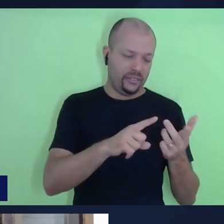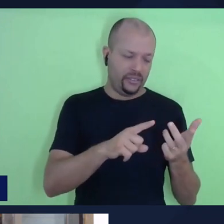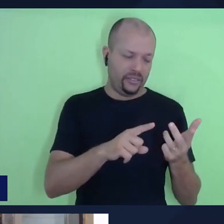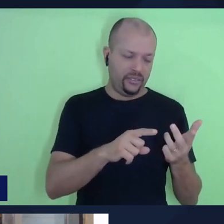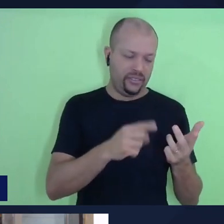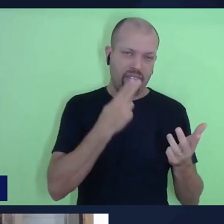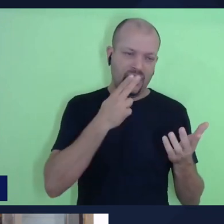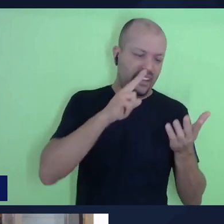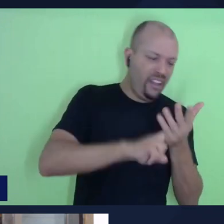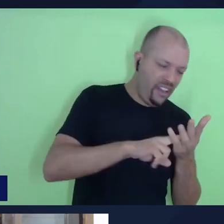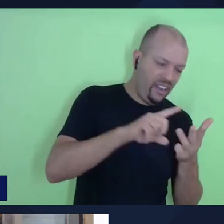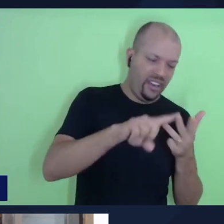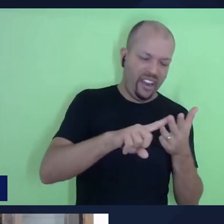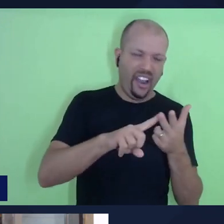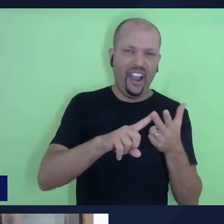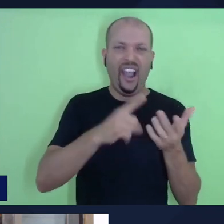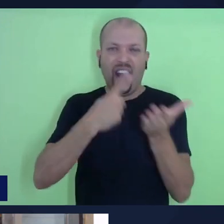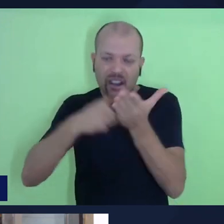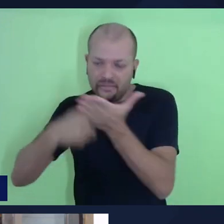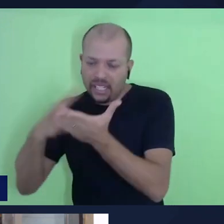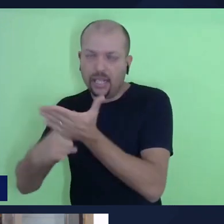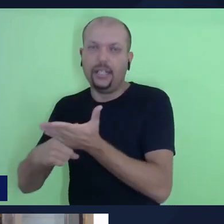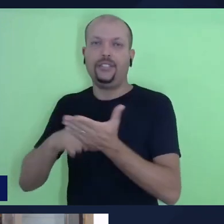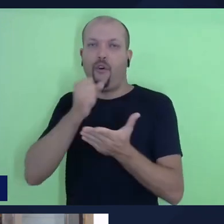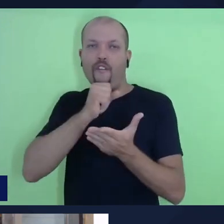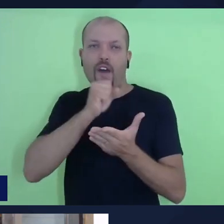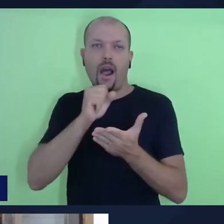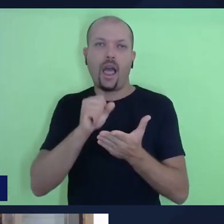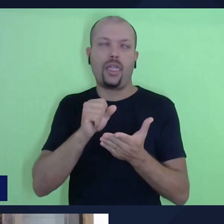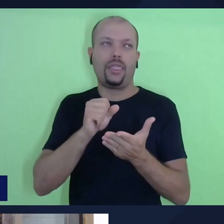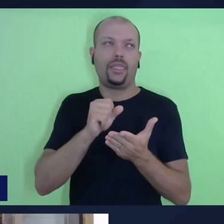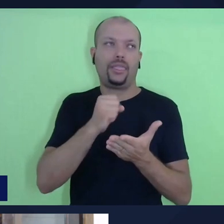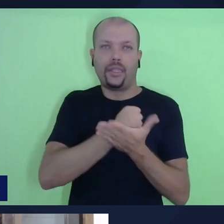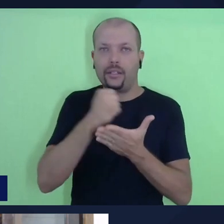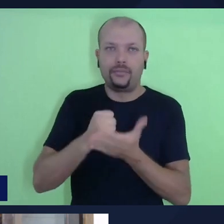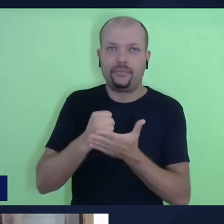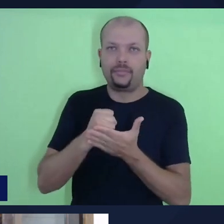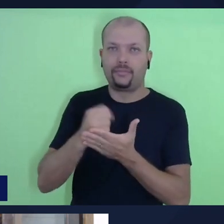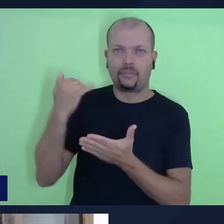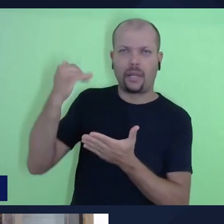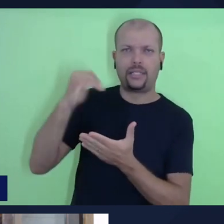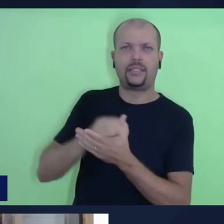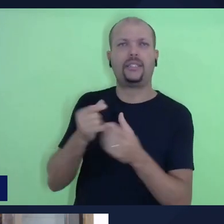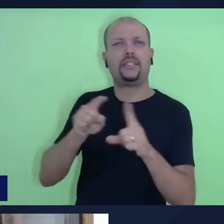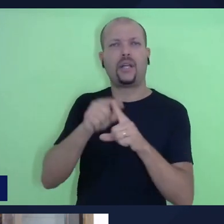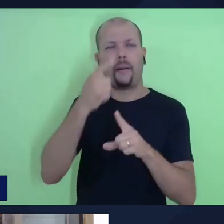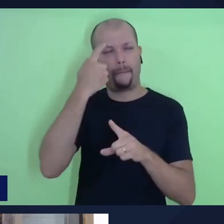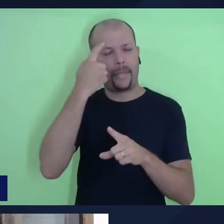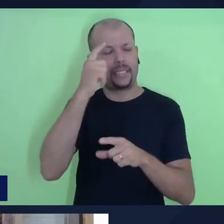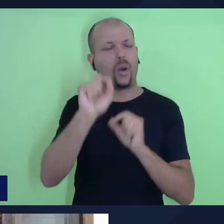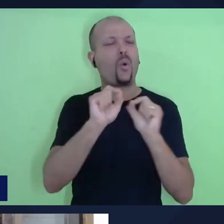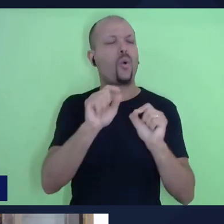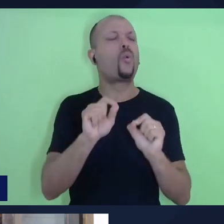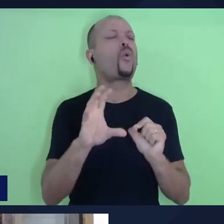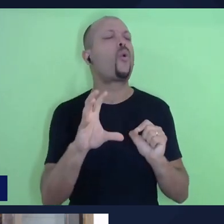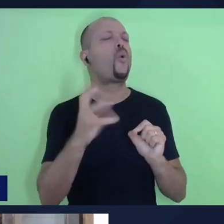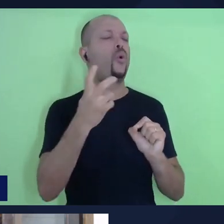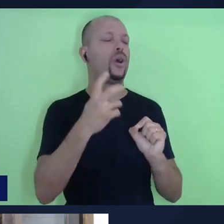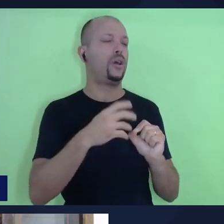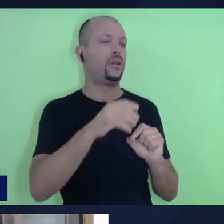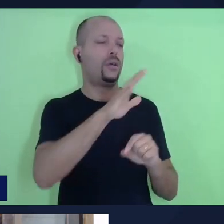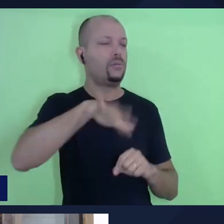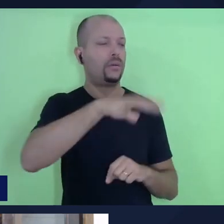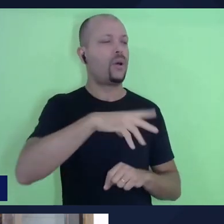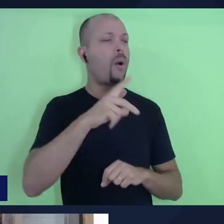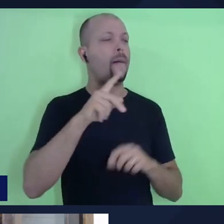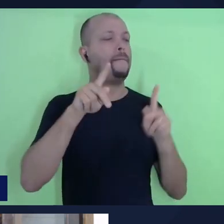que acontecia no Velho Testamento, as pessoas tentaram cada vez mais identificar os padrões e entender